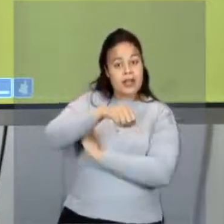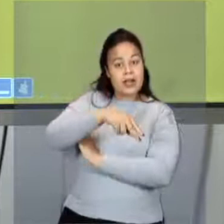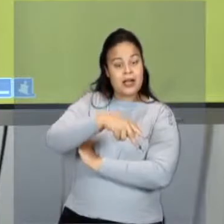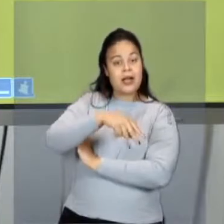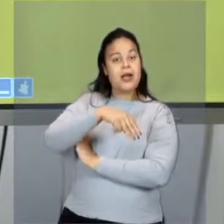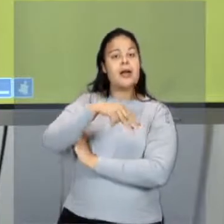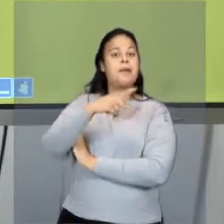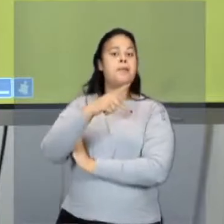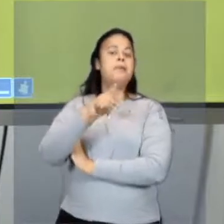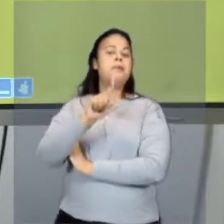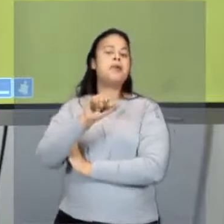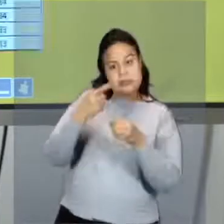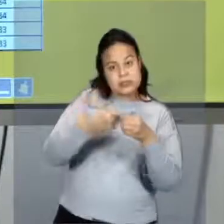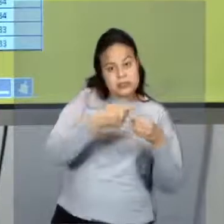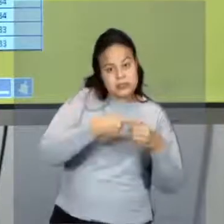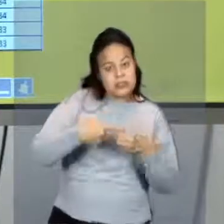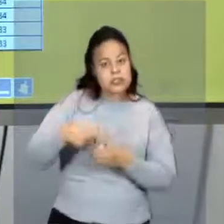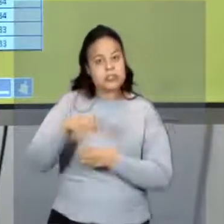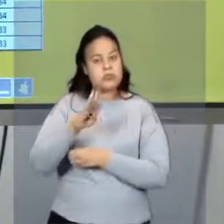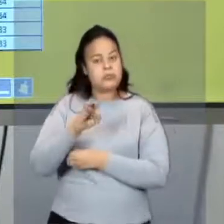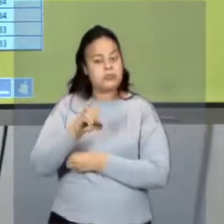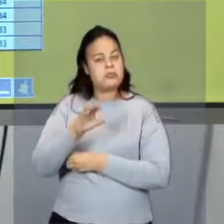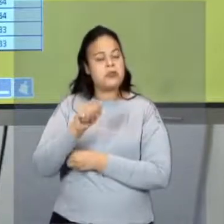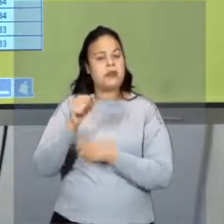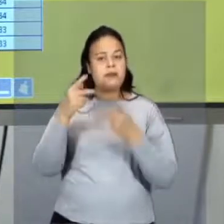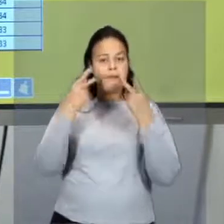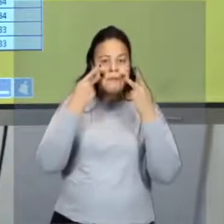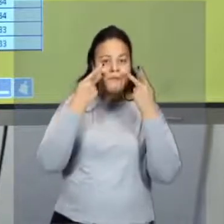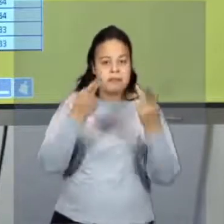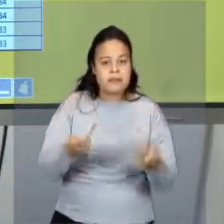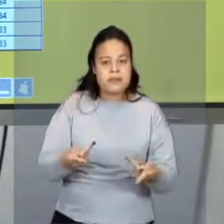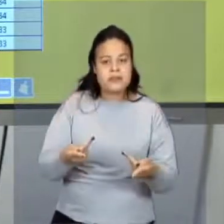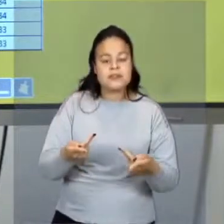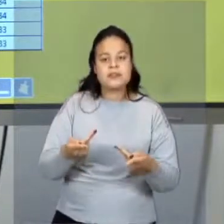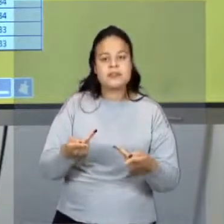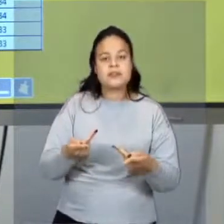temperatura prevista e vê qual de Roraima